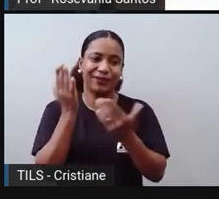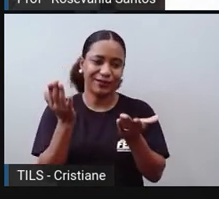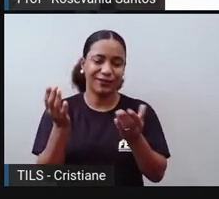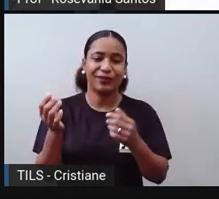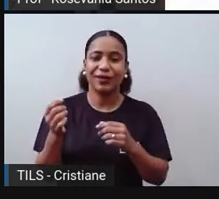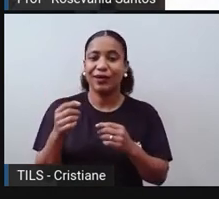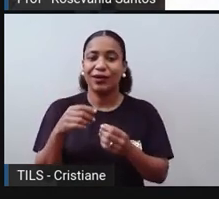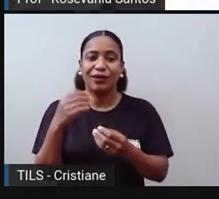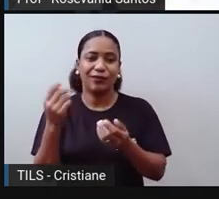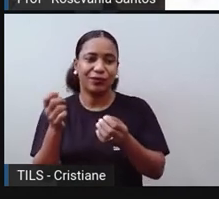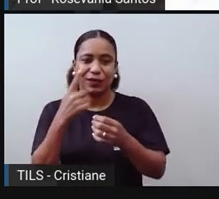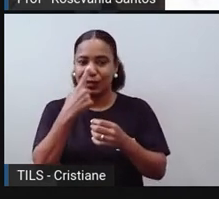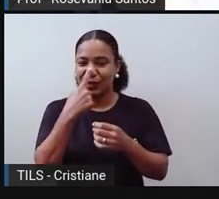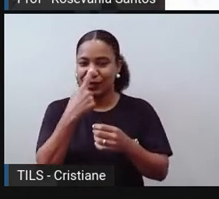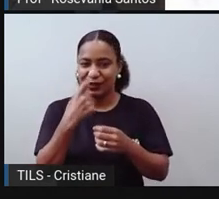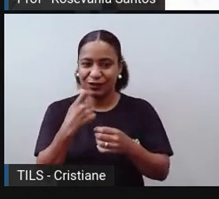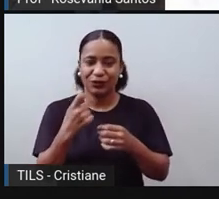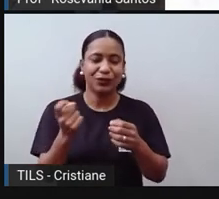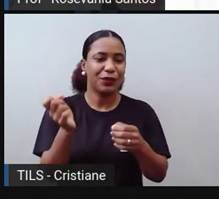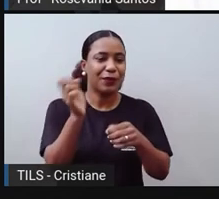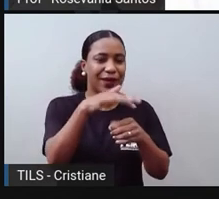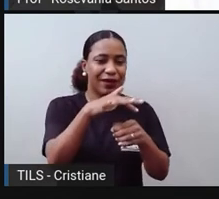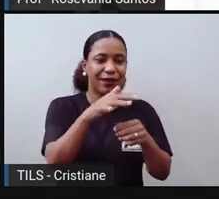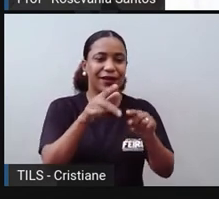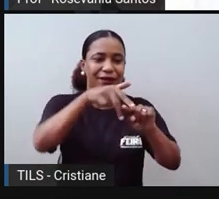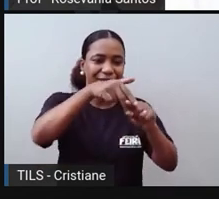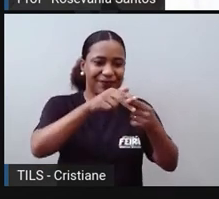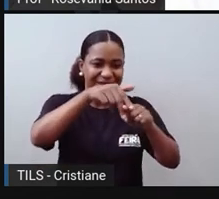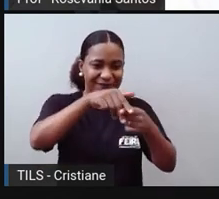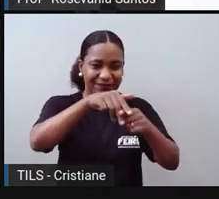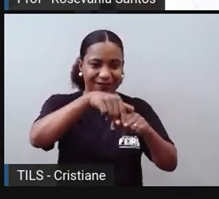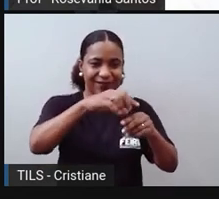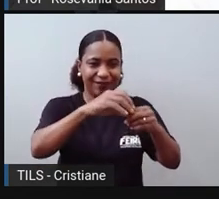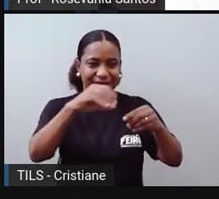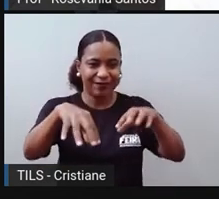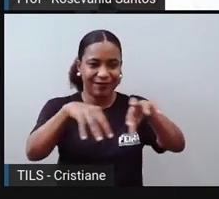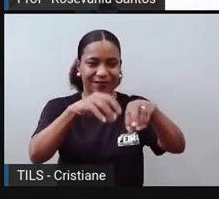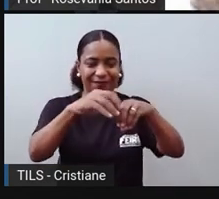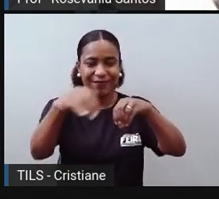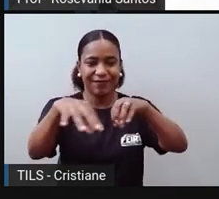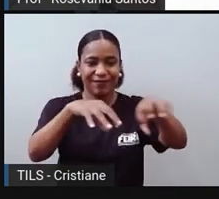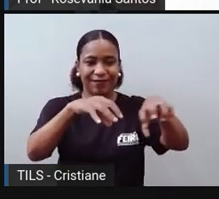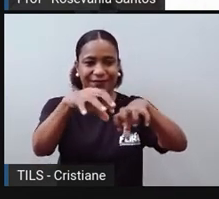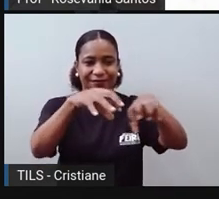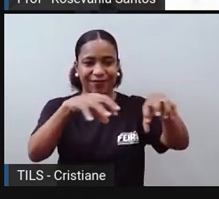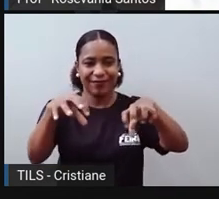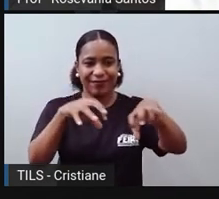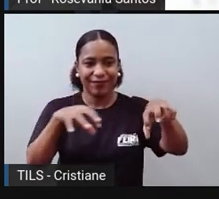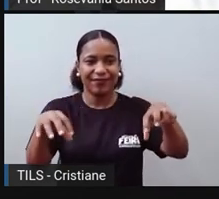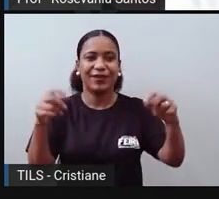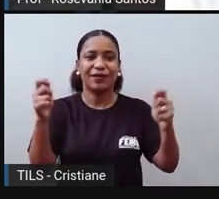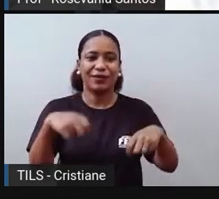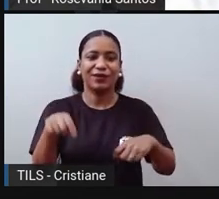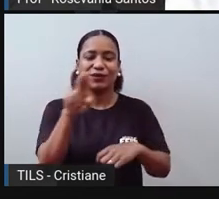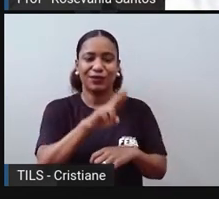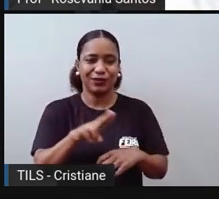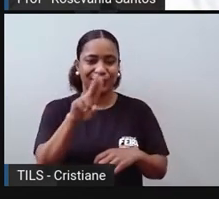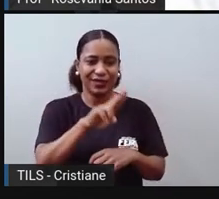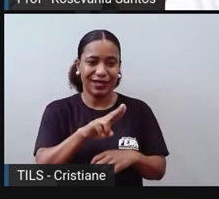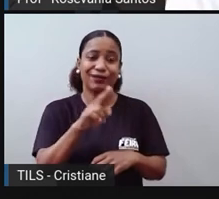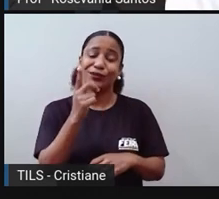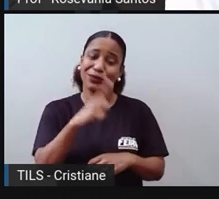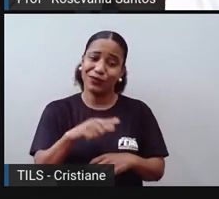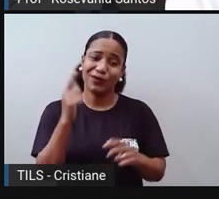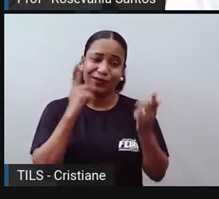reaproveitam tudo, né, depois desses produtos e acabam tendo, vamos dizer assim, um segundo lucro em cima desse mesmo produto.